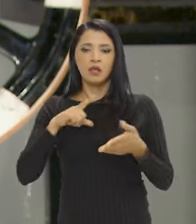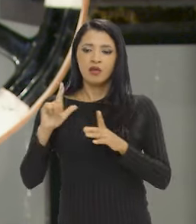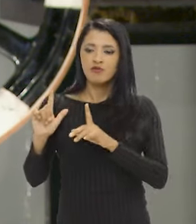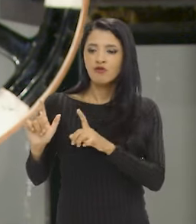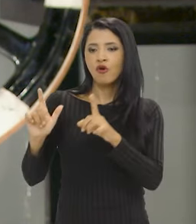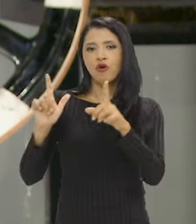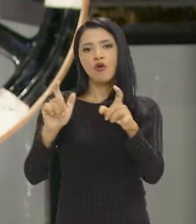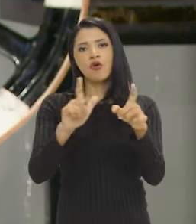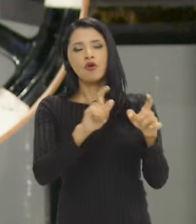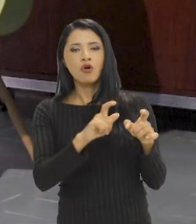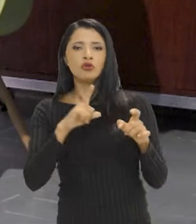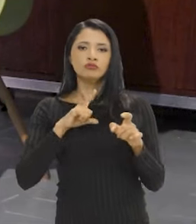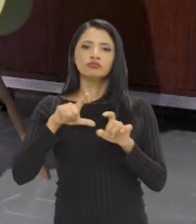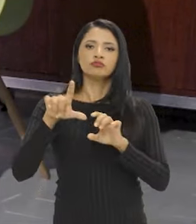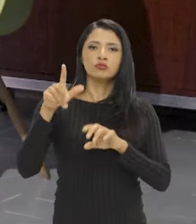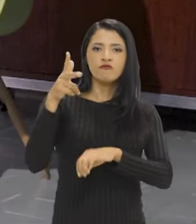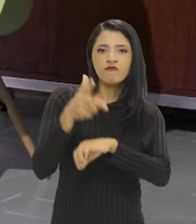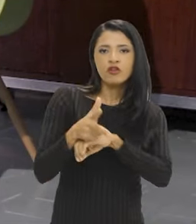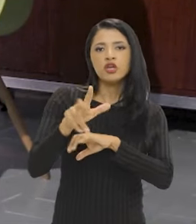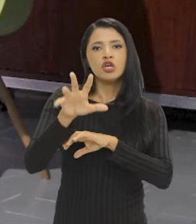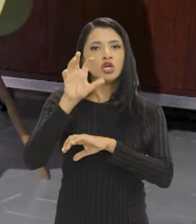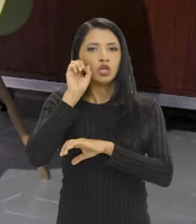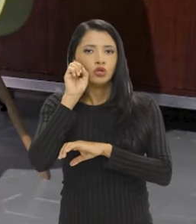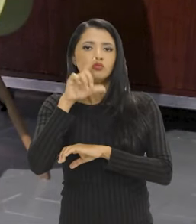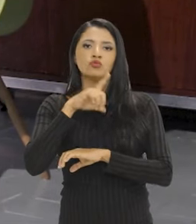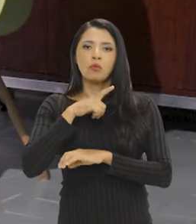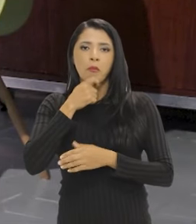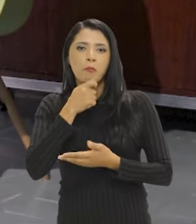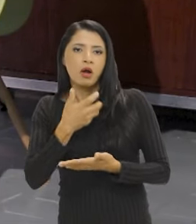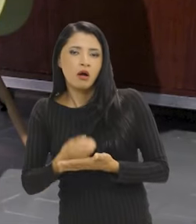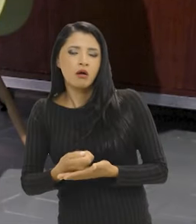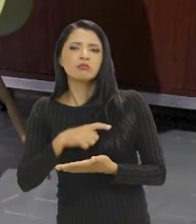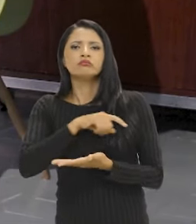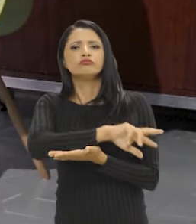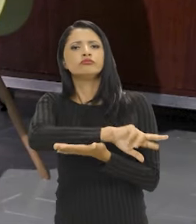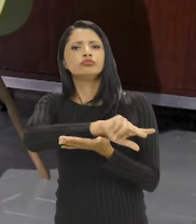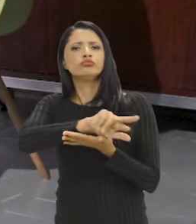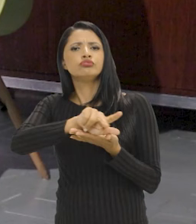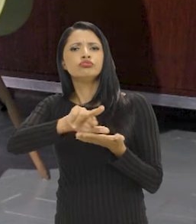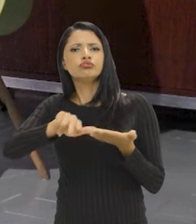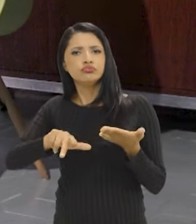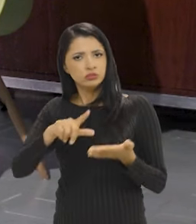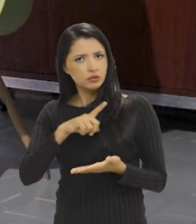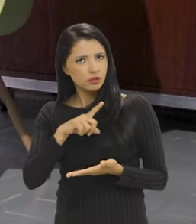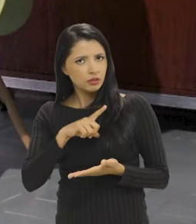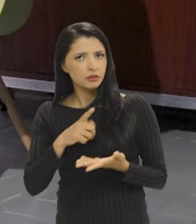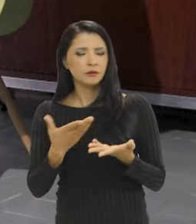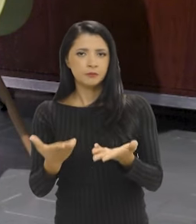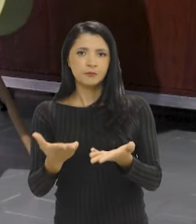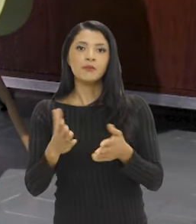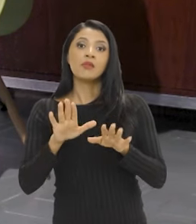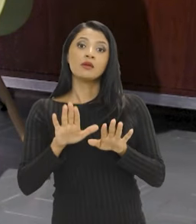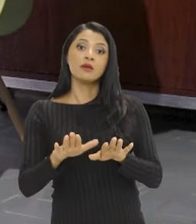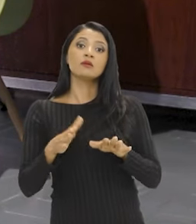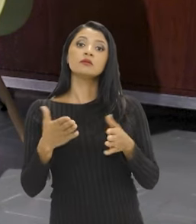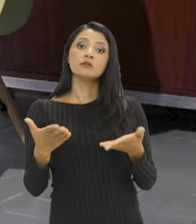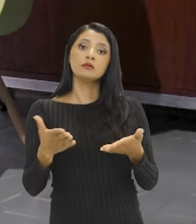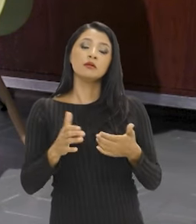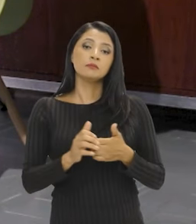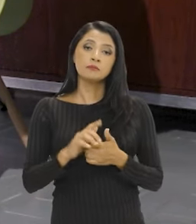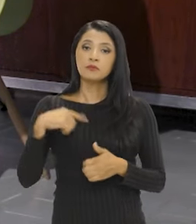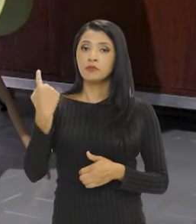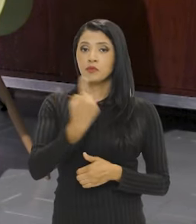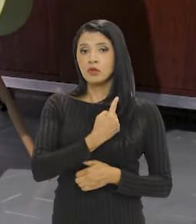cartográficos, fotográficos, de audiovisual. Há uma série de suportes. Nesse